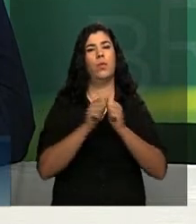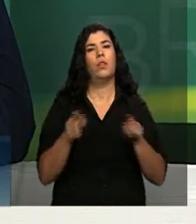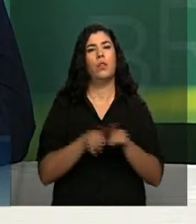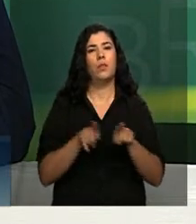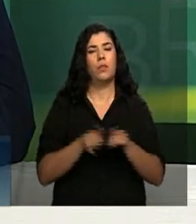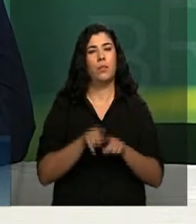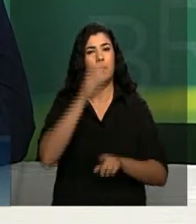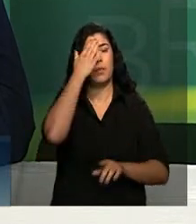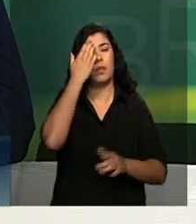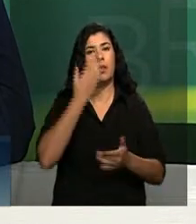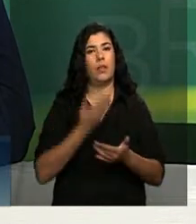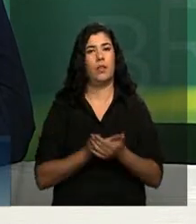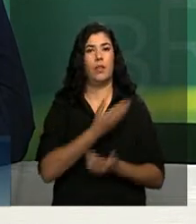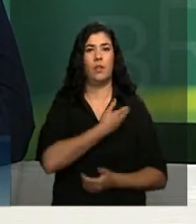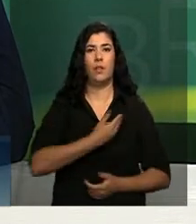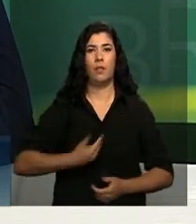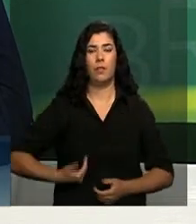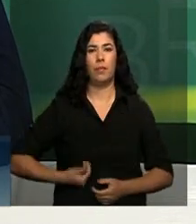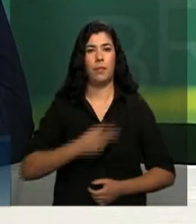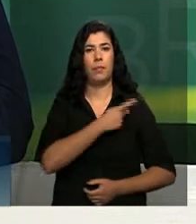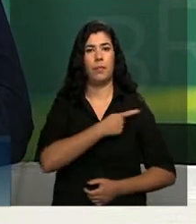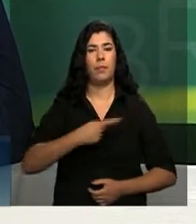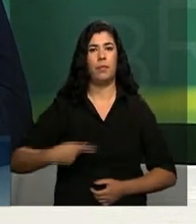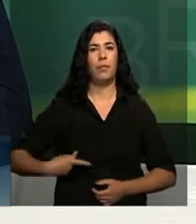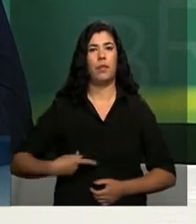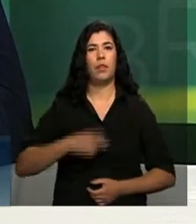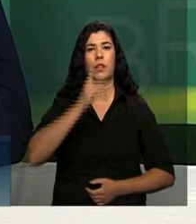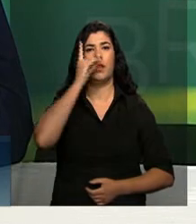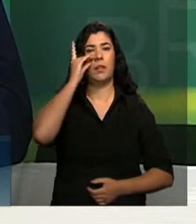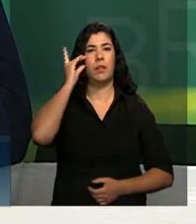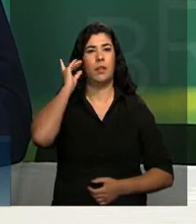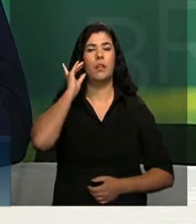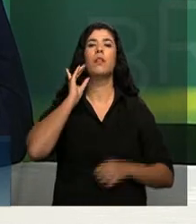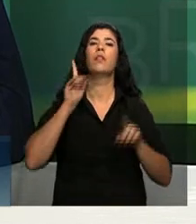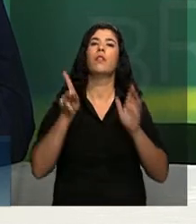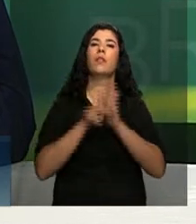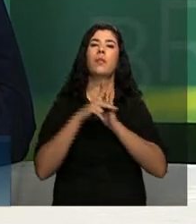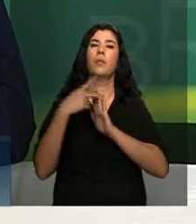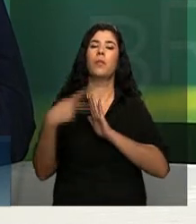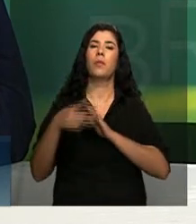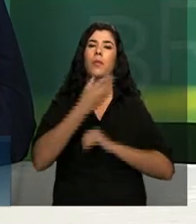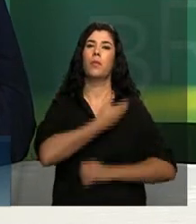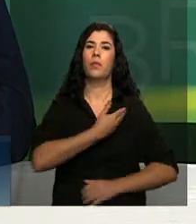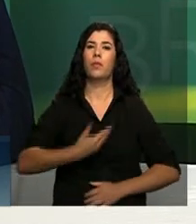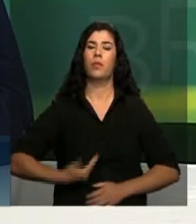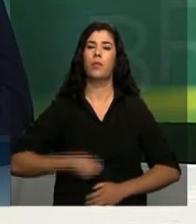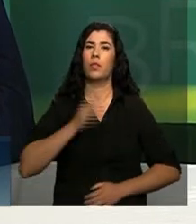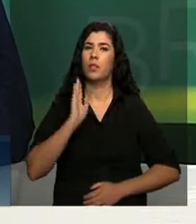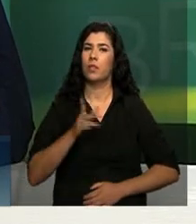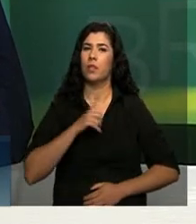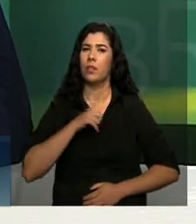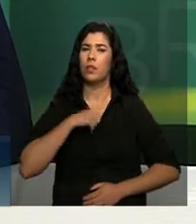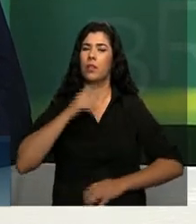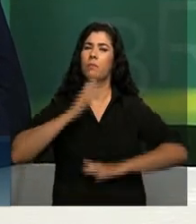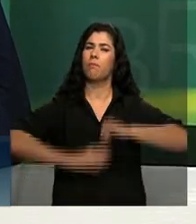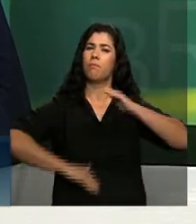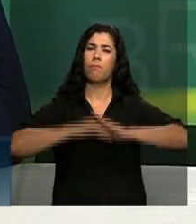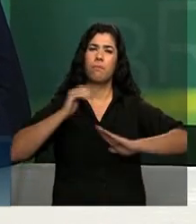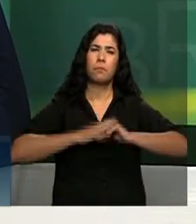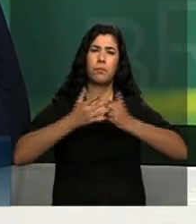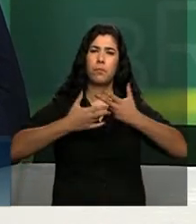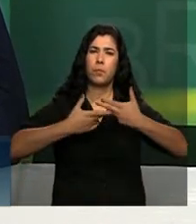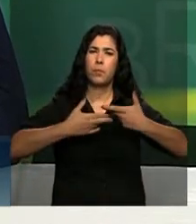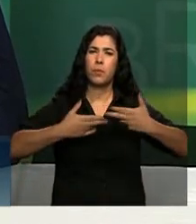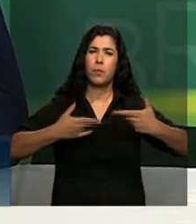da presidenta Dilma, liderado pela presidenta Dilma, é um governo que já fez muito pelo nosso país